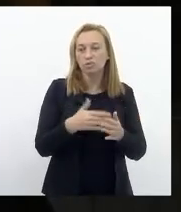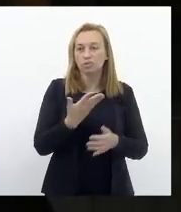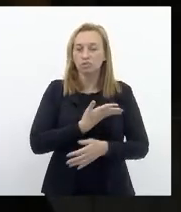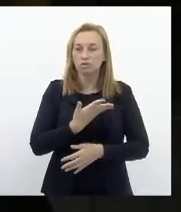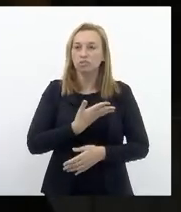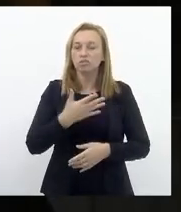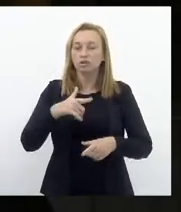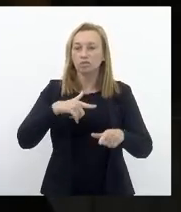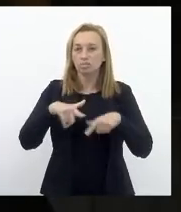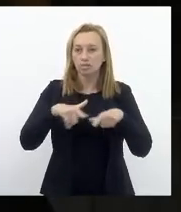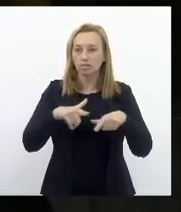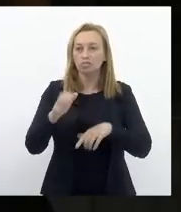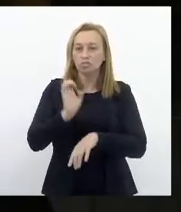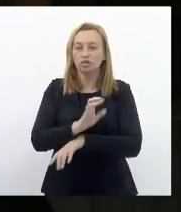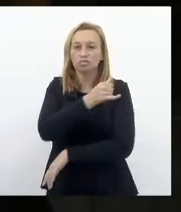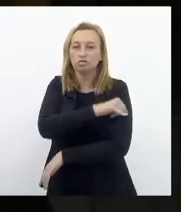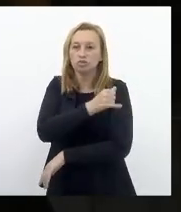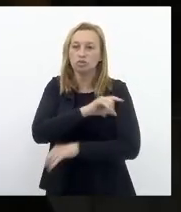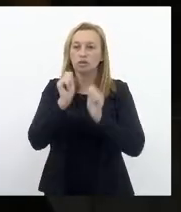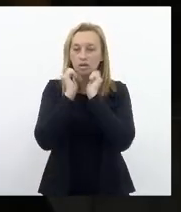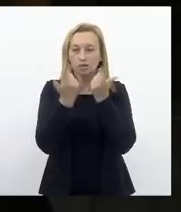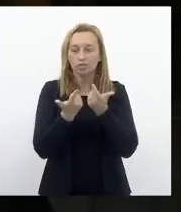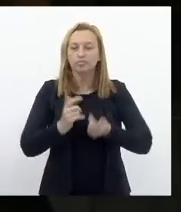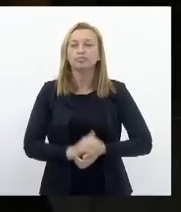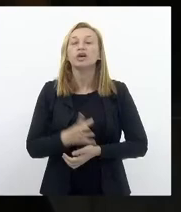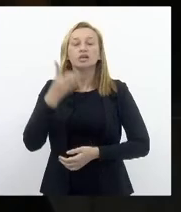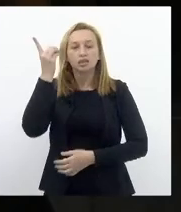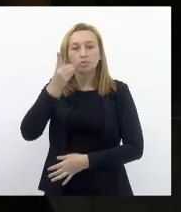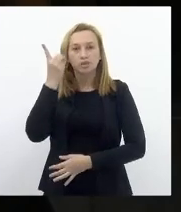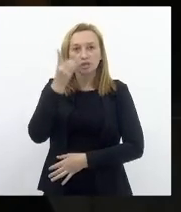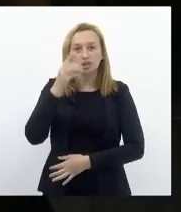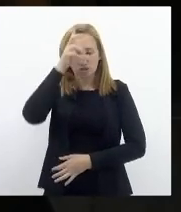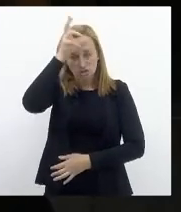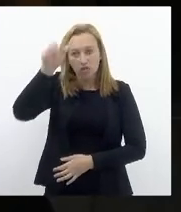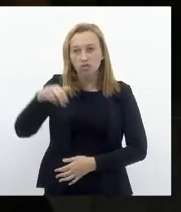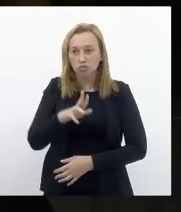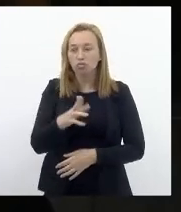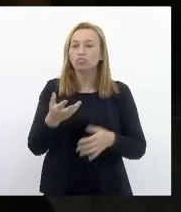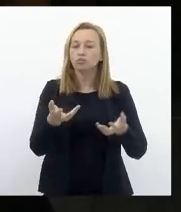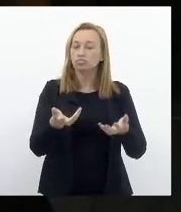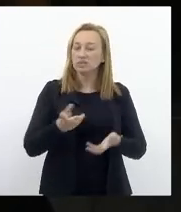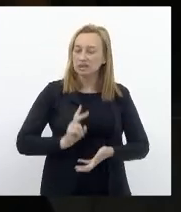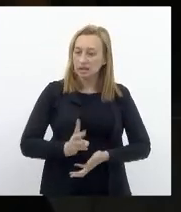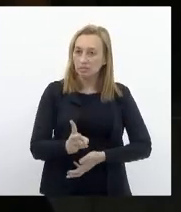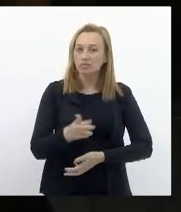Legislativa Do Estado do Rio de Janeiro Deputada Tia Ju Eu quero Como sempre faço